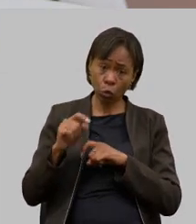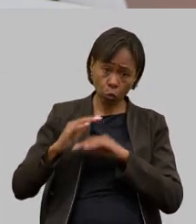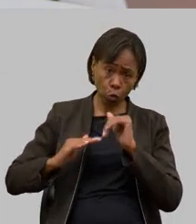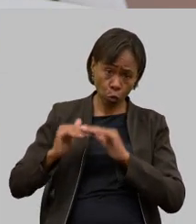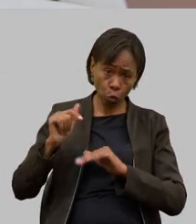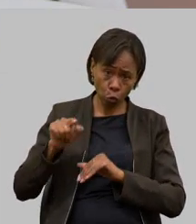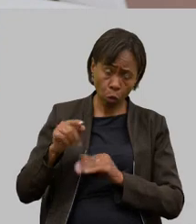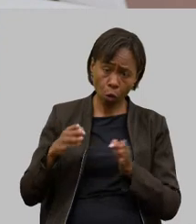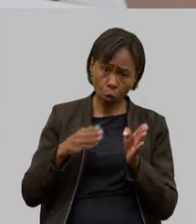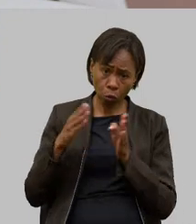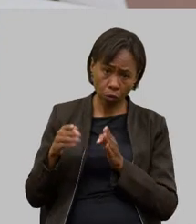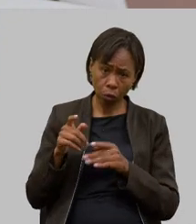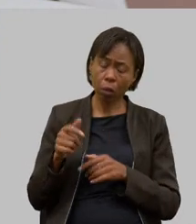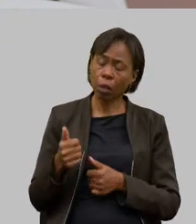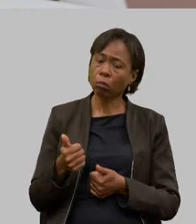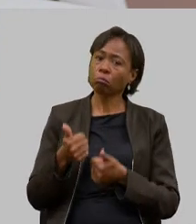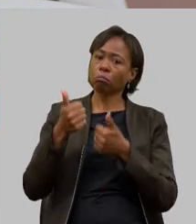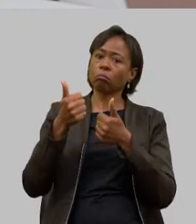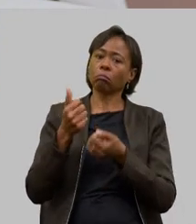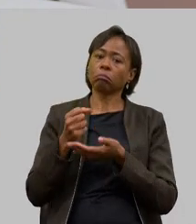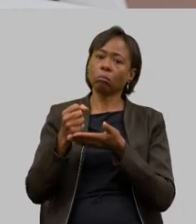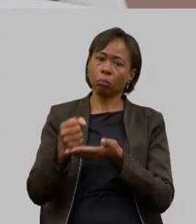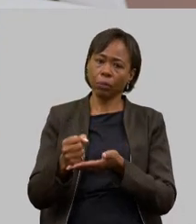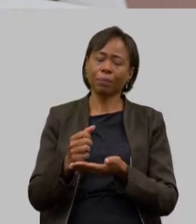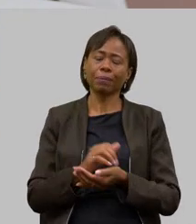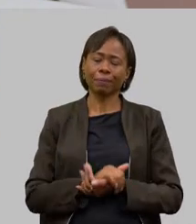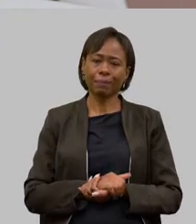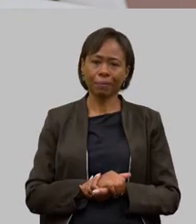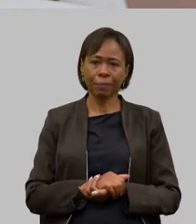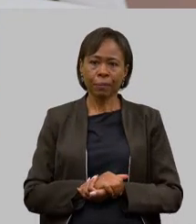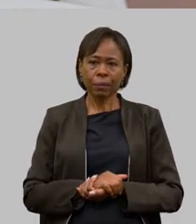lá para isso é para servir mesmo pode contar sempre com a gente